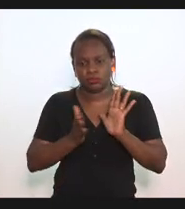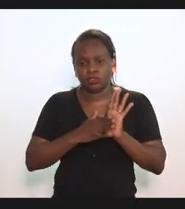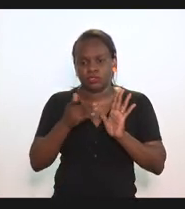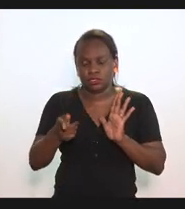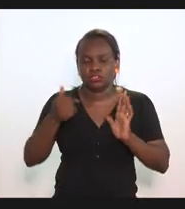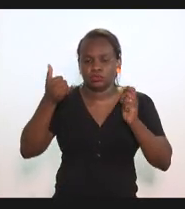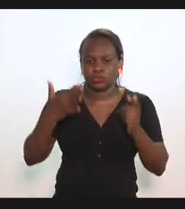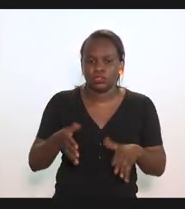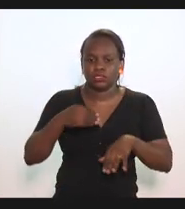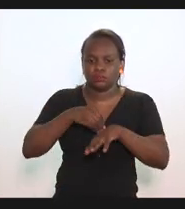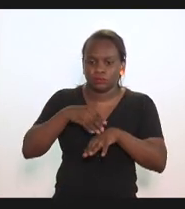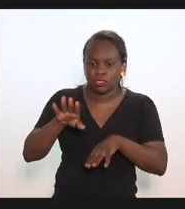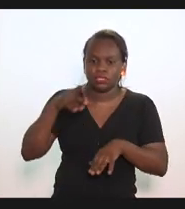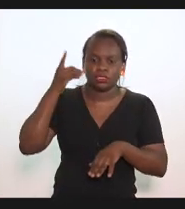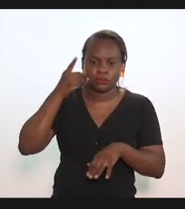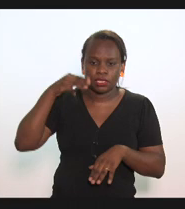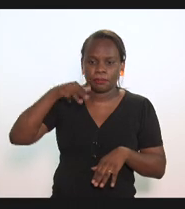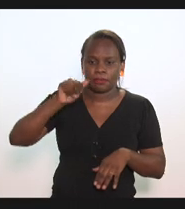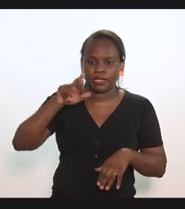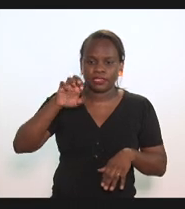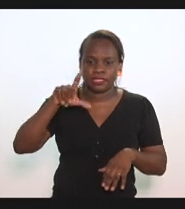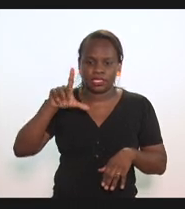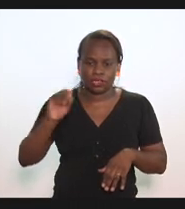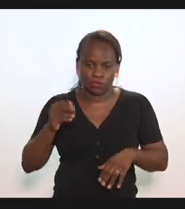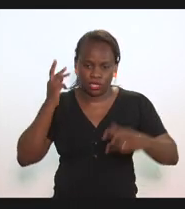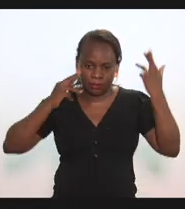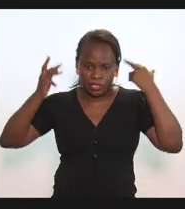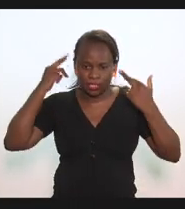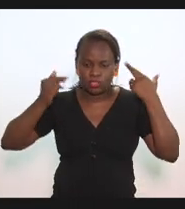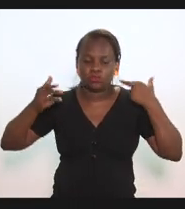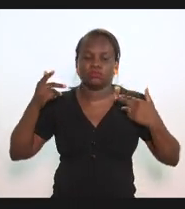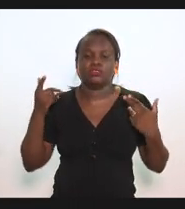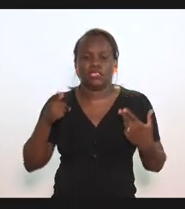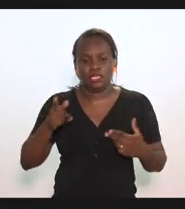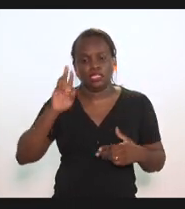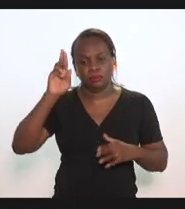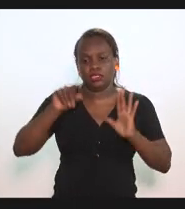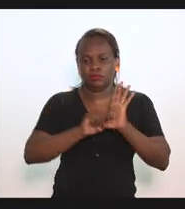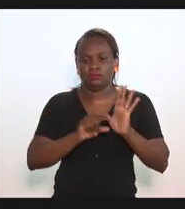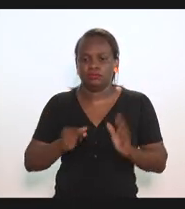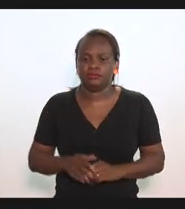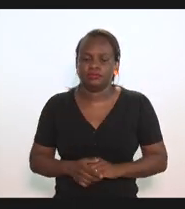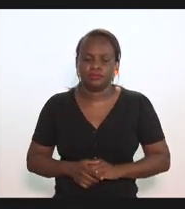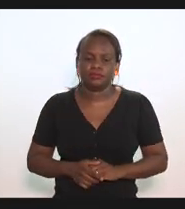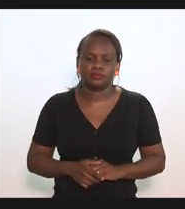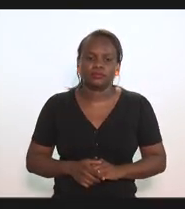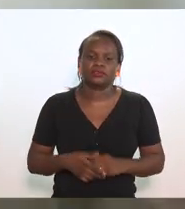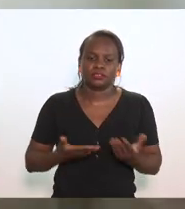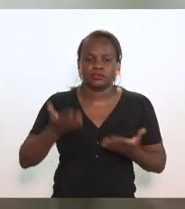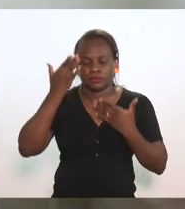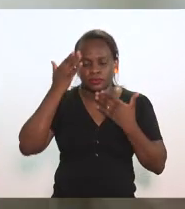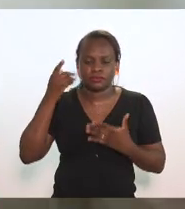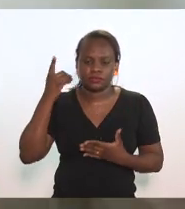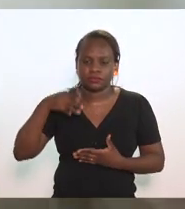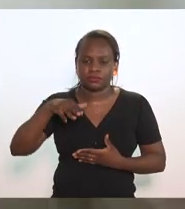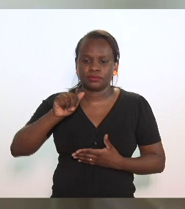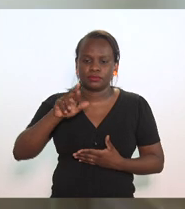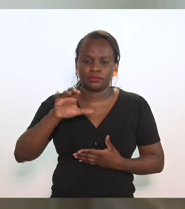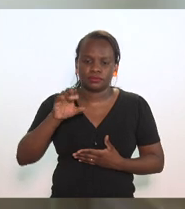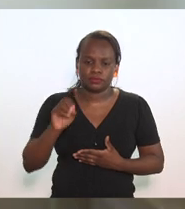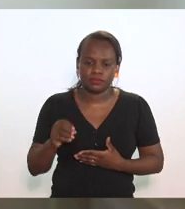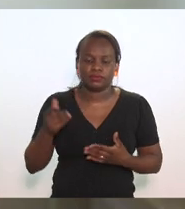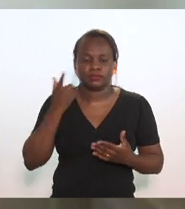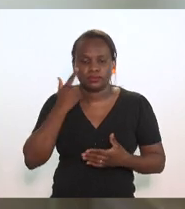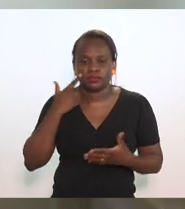excelência encaminhada pelo deputado Marcelo Cabeleireiro que é o autor Obrigado deputado Márcio vamos ouvir